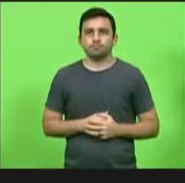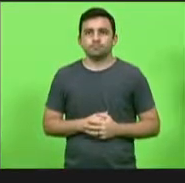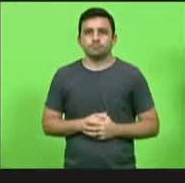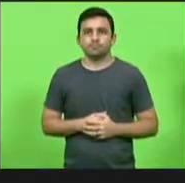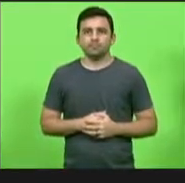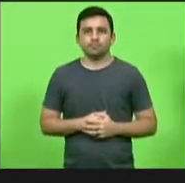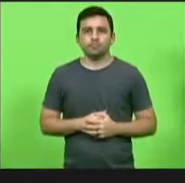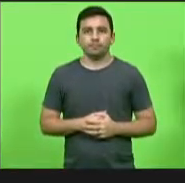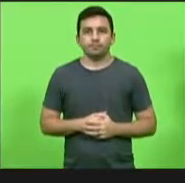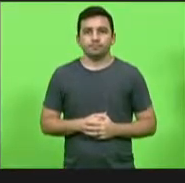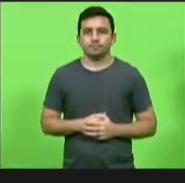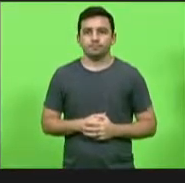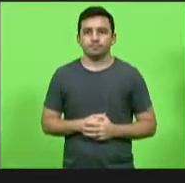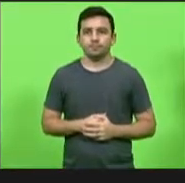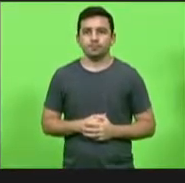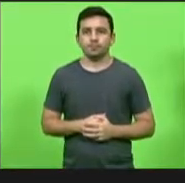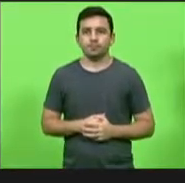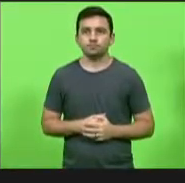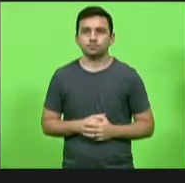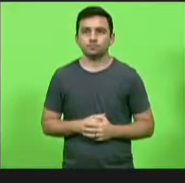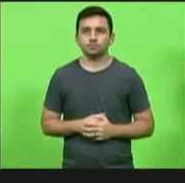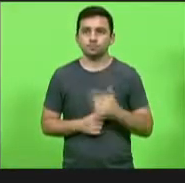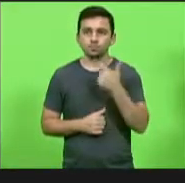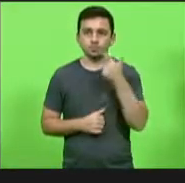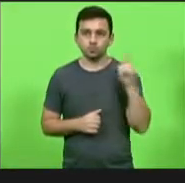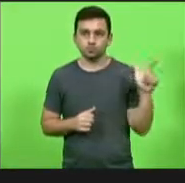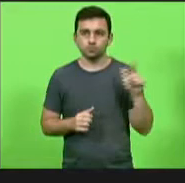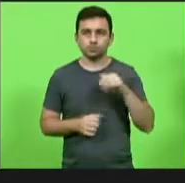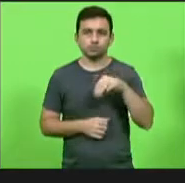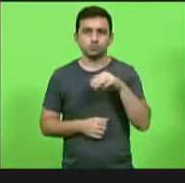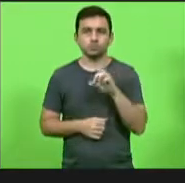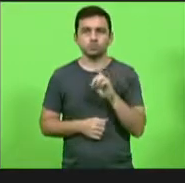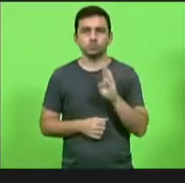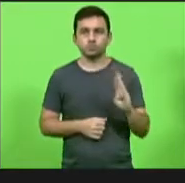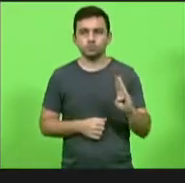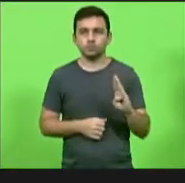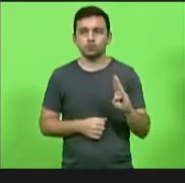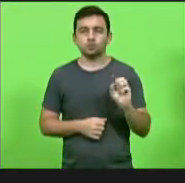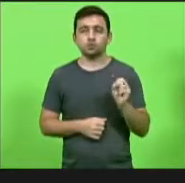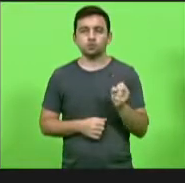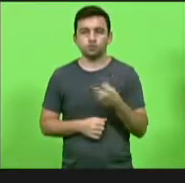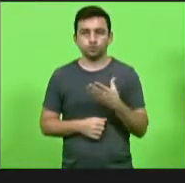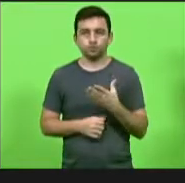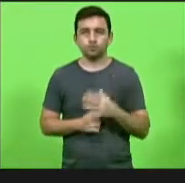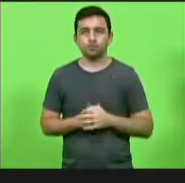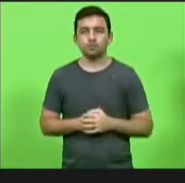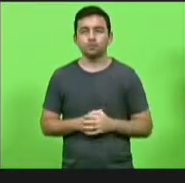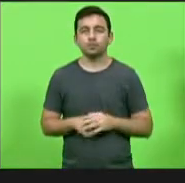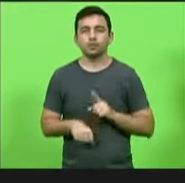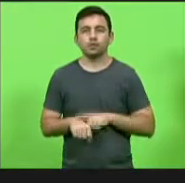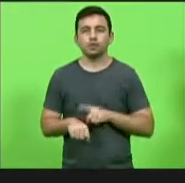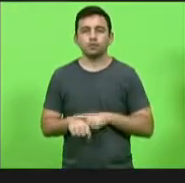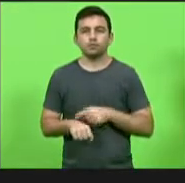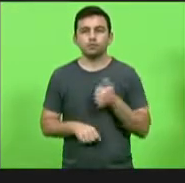obrigado deputados próximo bloco MDB partido novo por 15 minutos